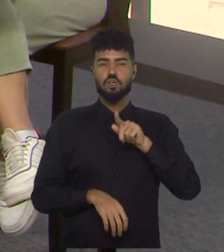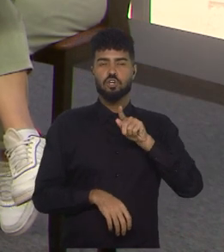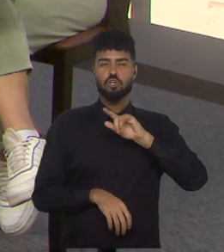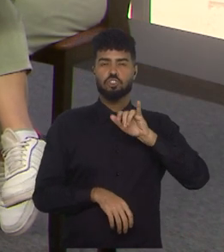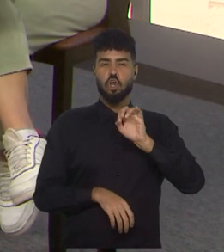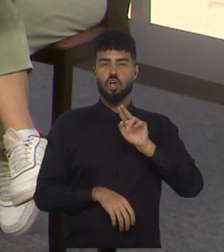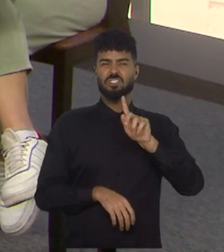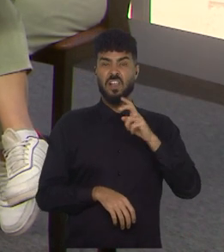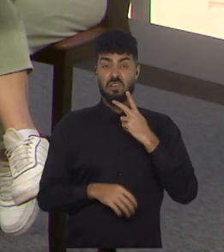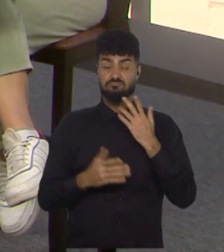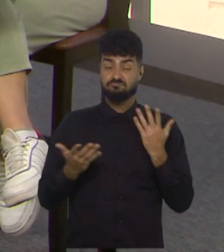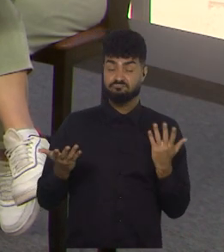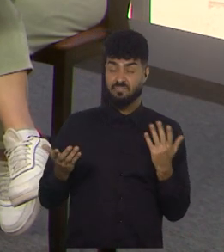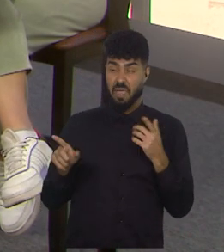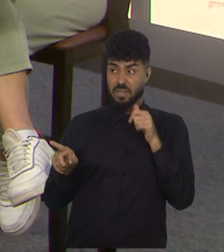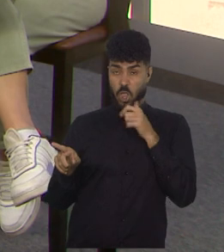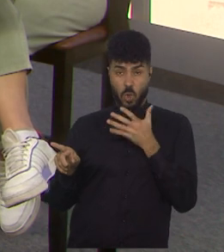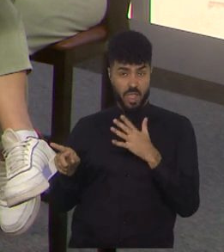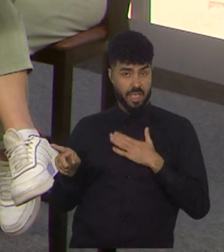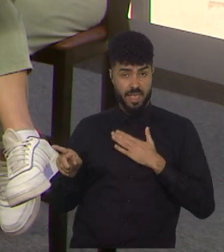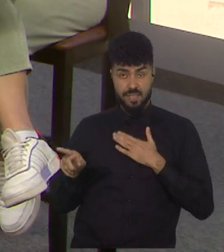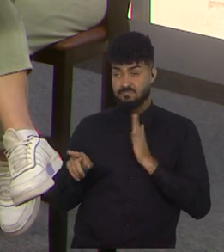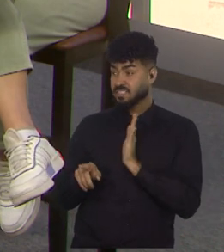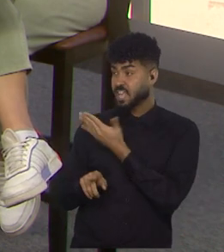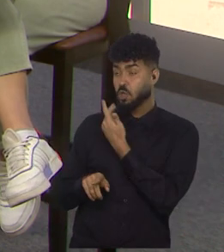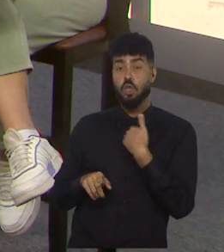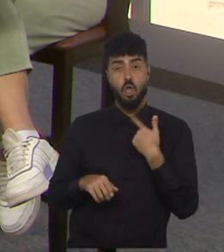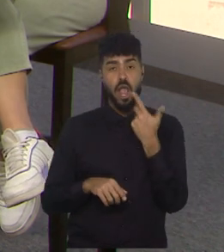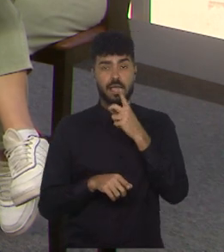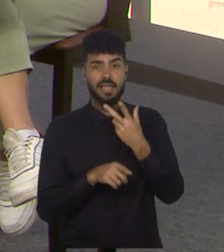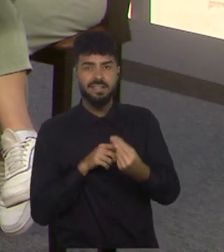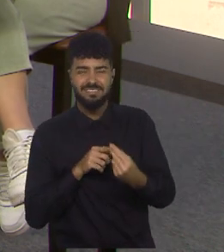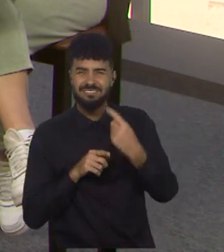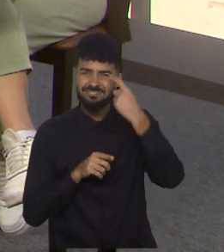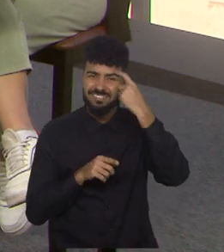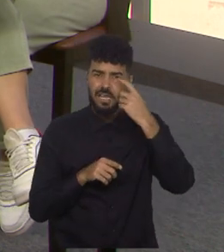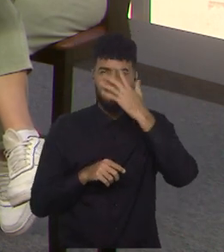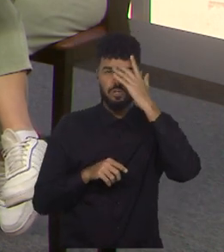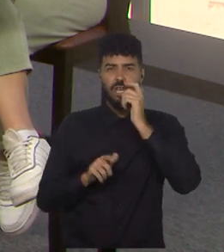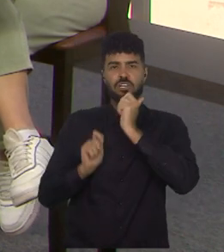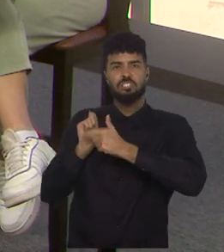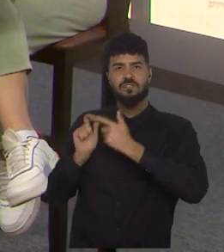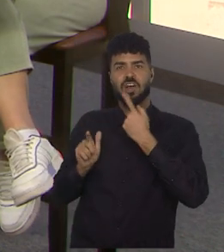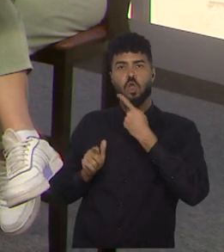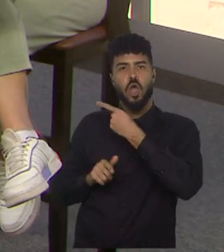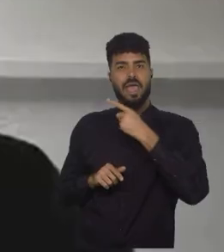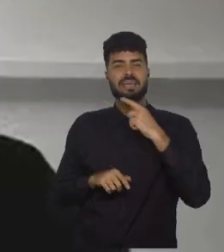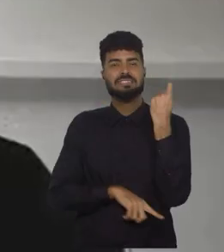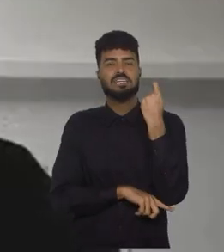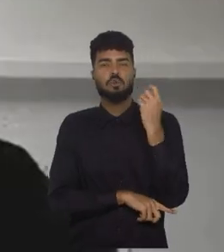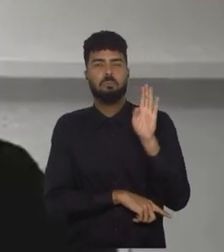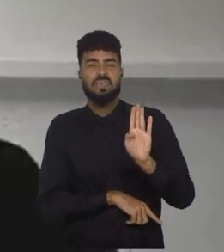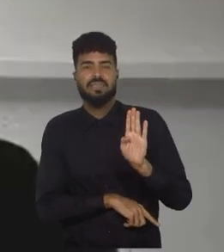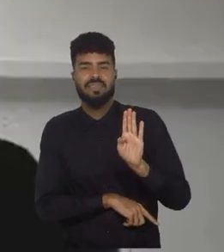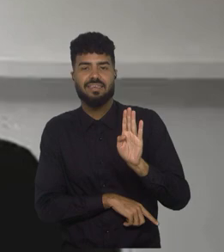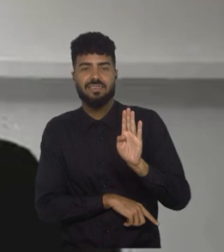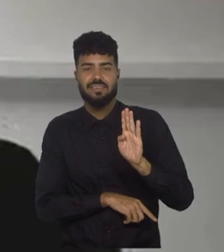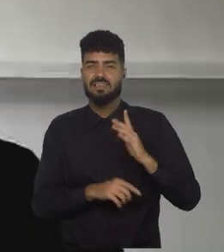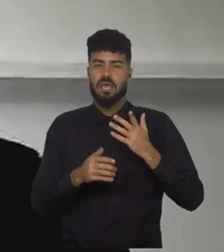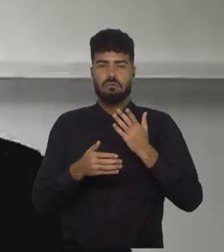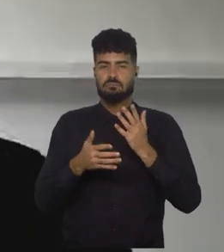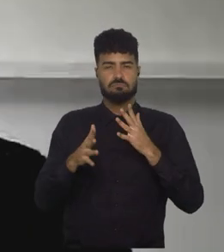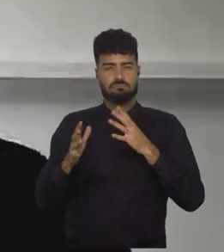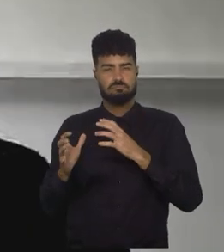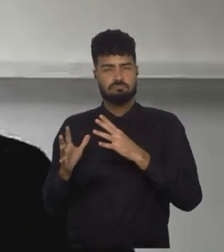aspecto, né? E para as jogadoras que foram até chamadas de seleção B em algum momento, houve um racha